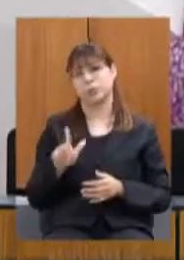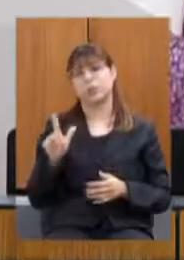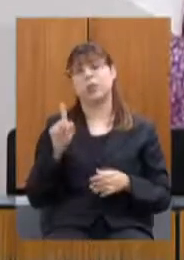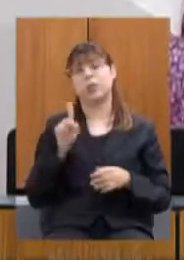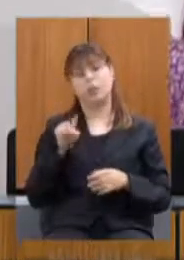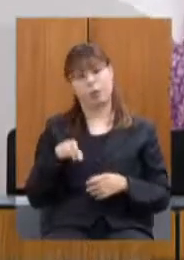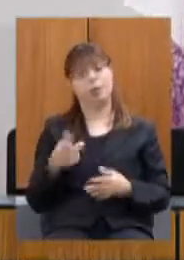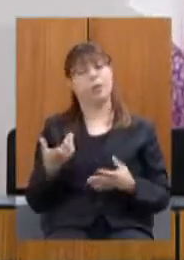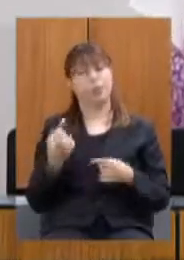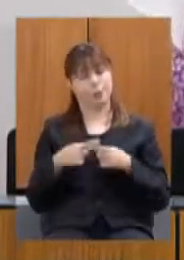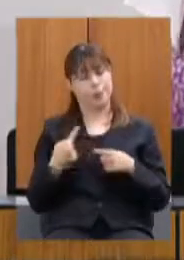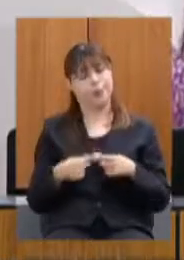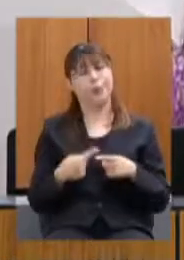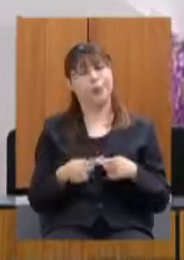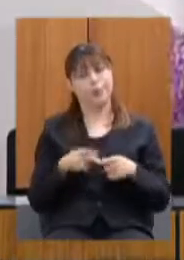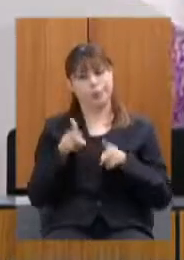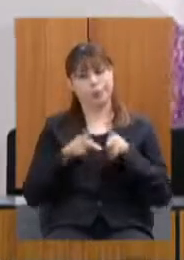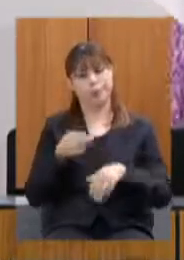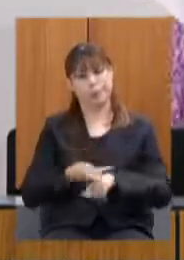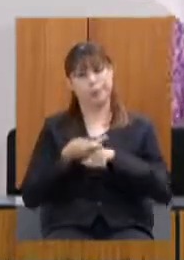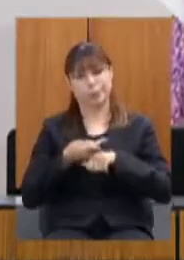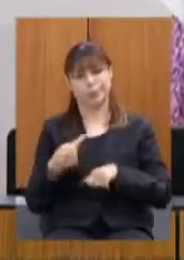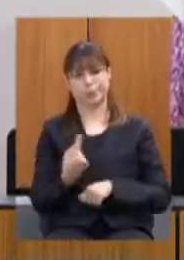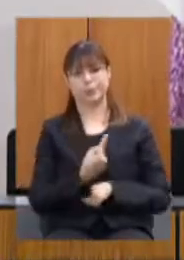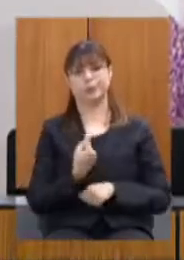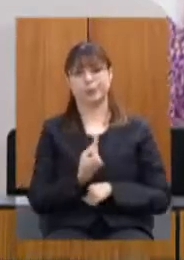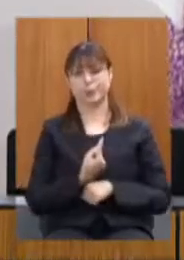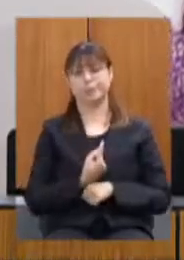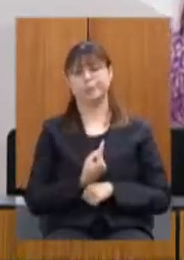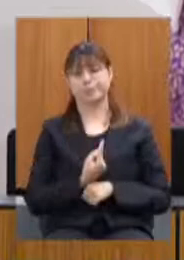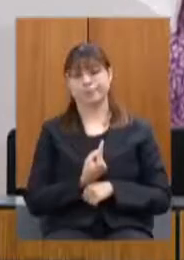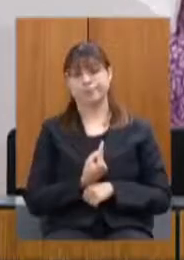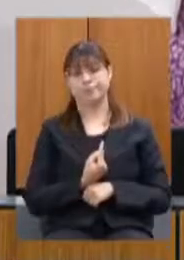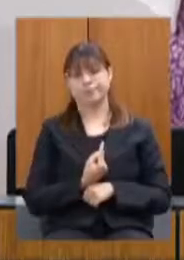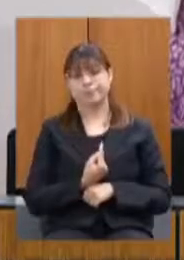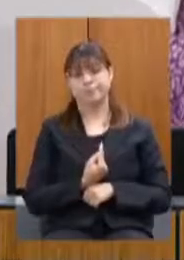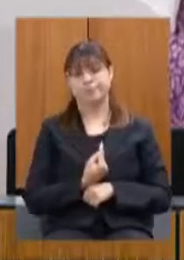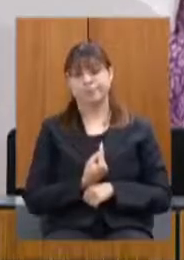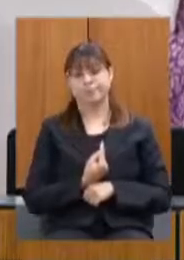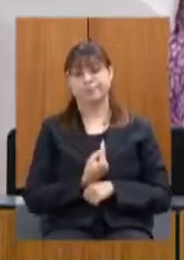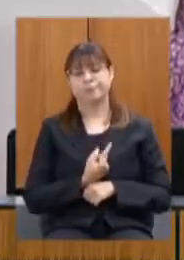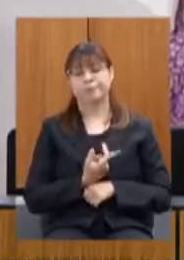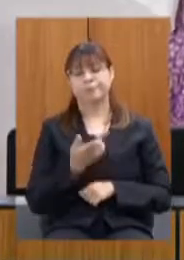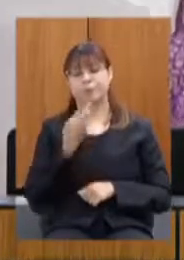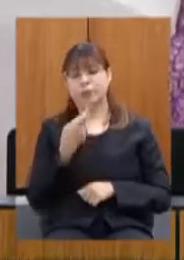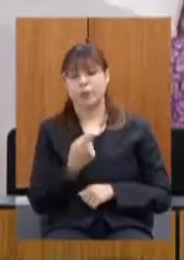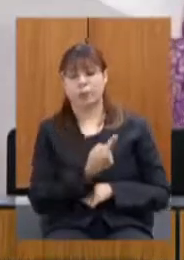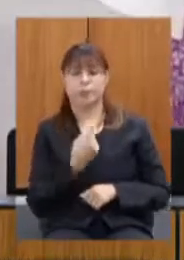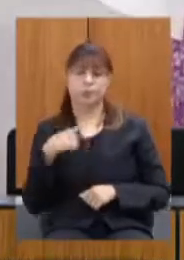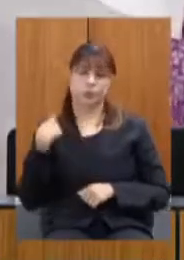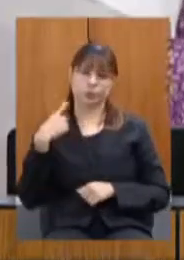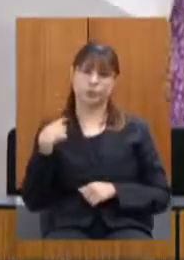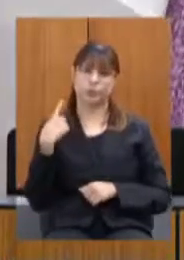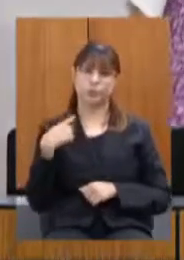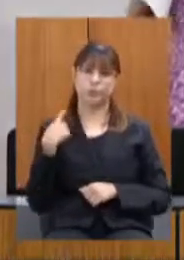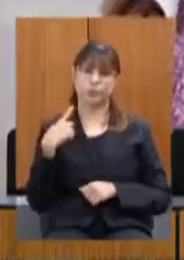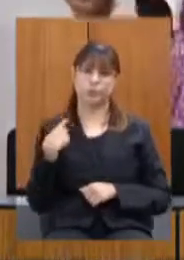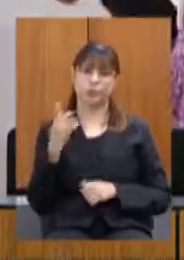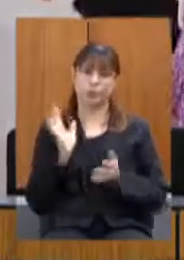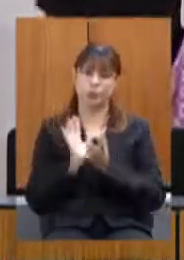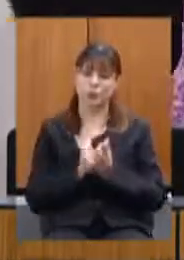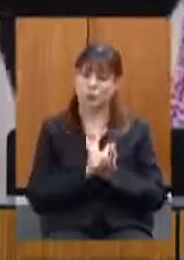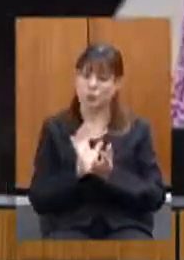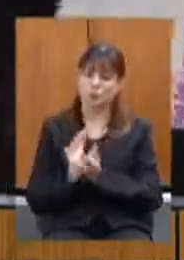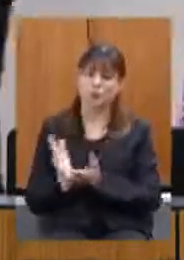população que nos procura que passa a nós deputados essas situações